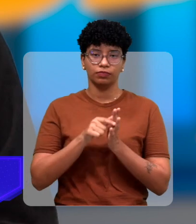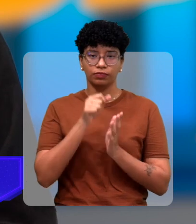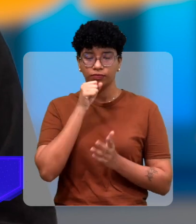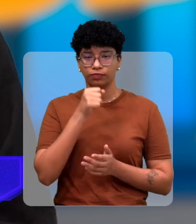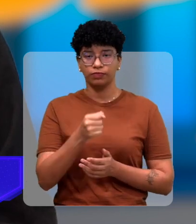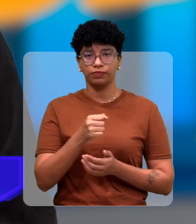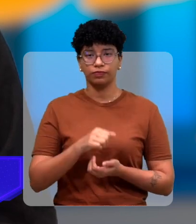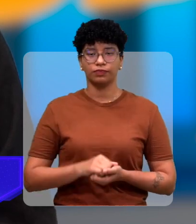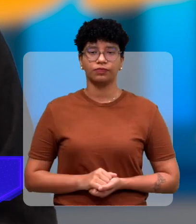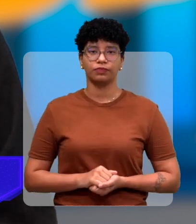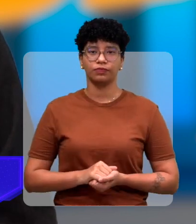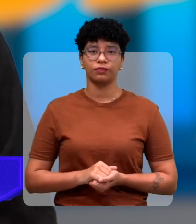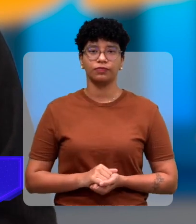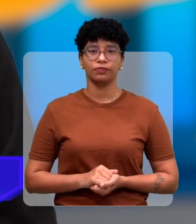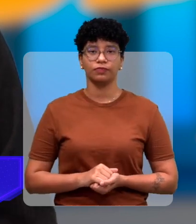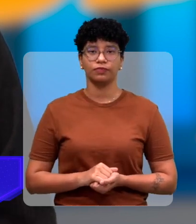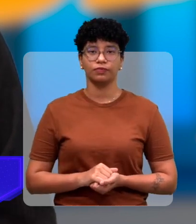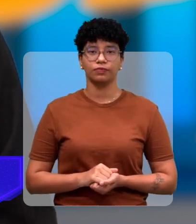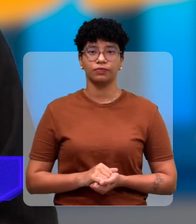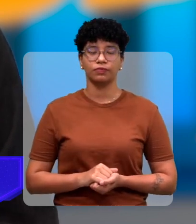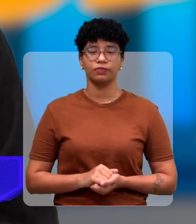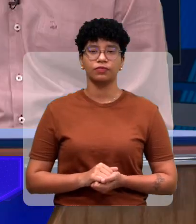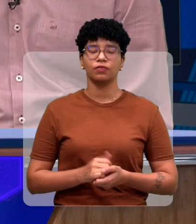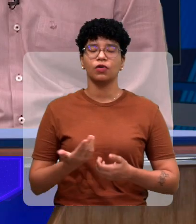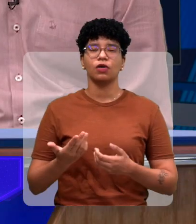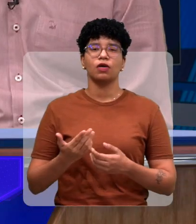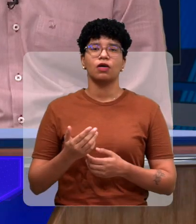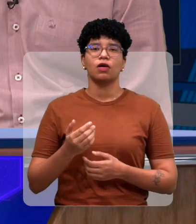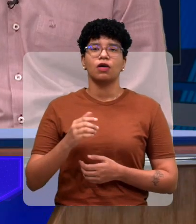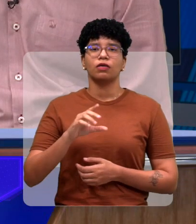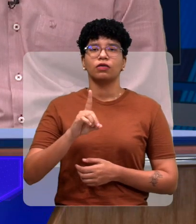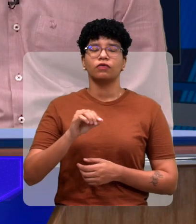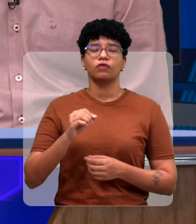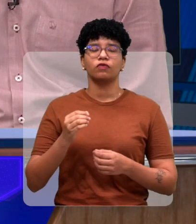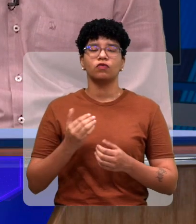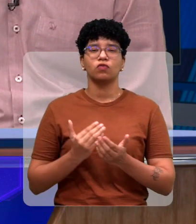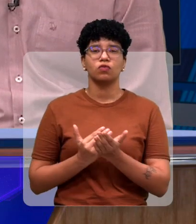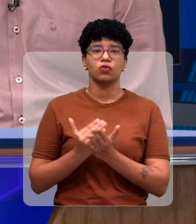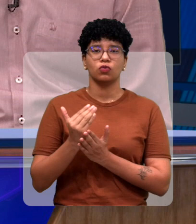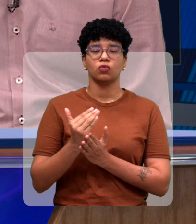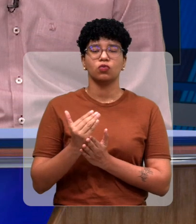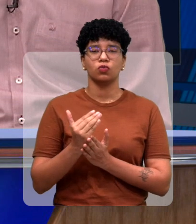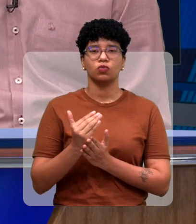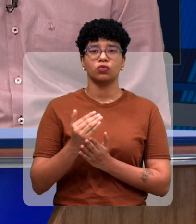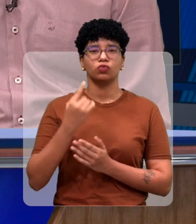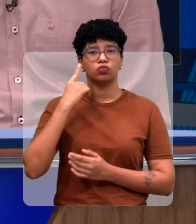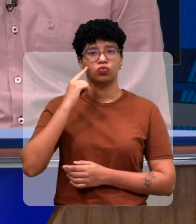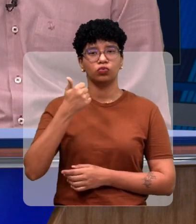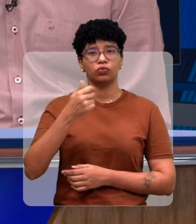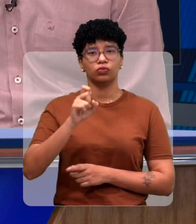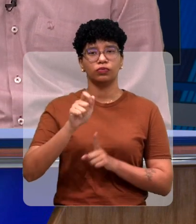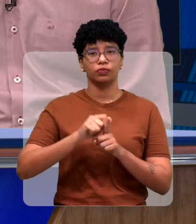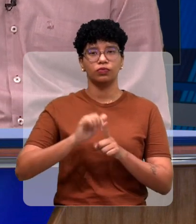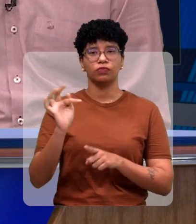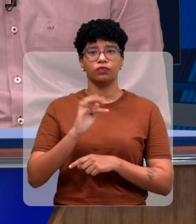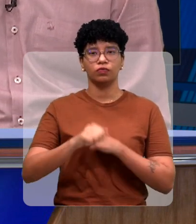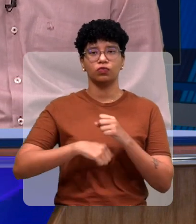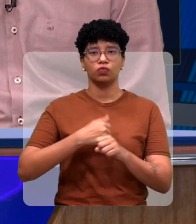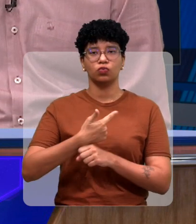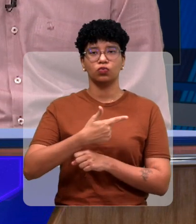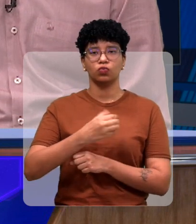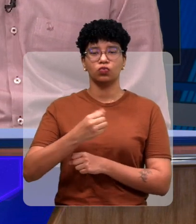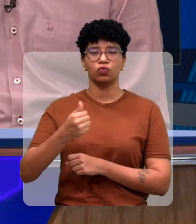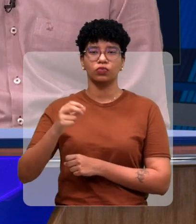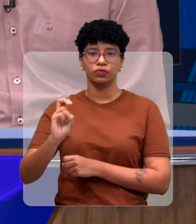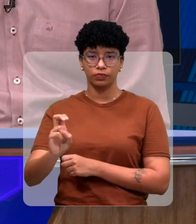Antônio Carlos, a ADEVIT foi fundada em que ano? A ADEVIT foi fundada no dia 15 de fevereiro de 2005. 15